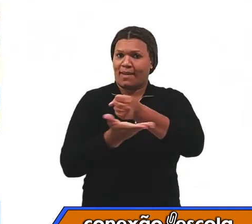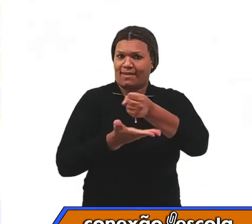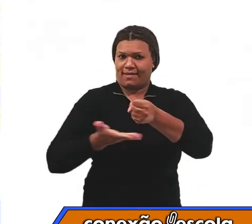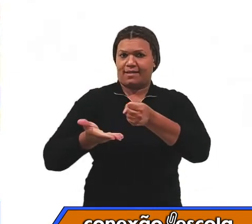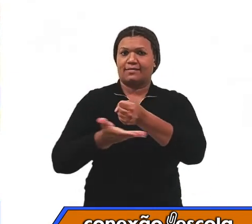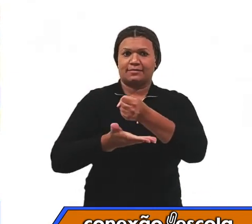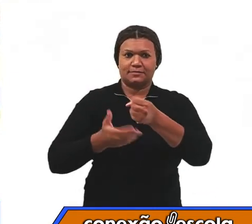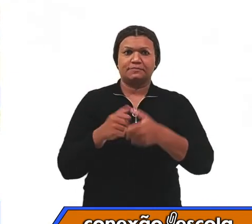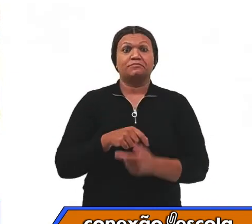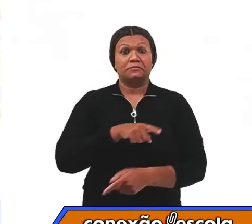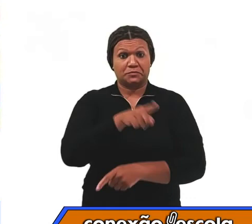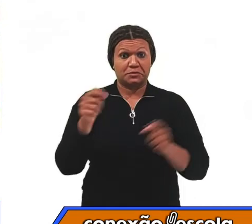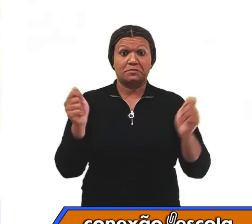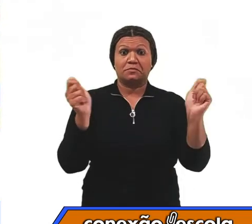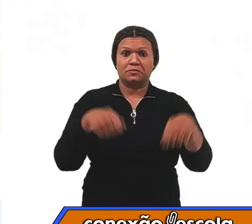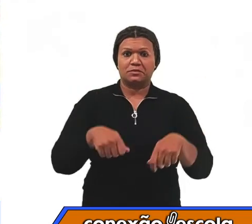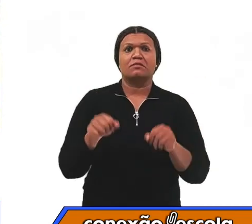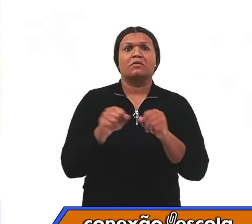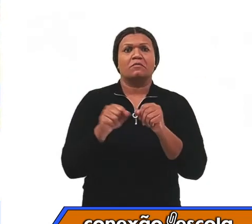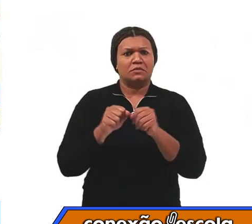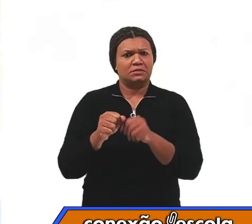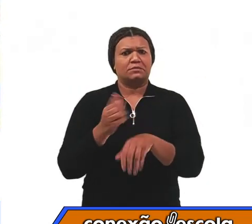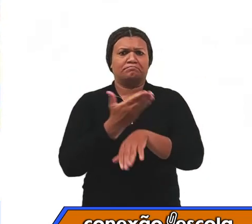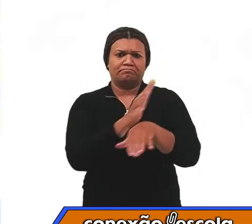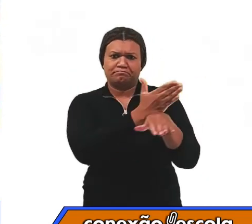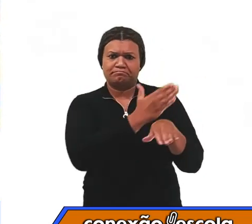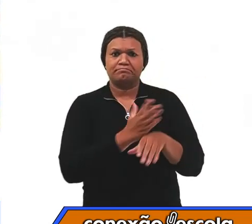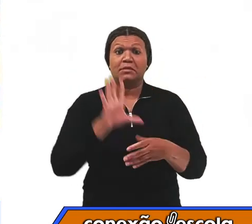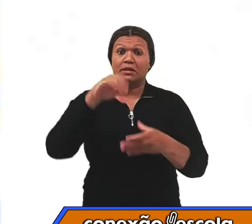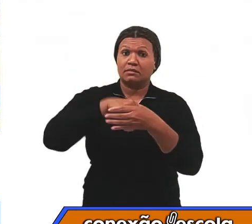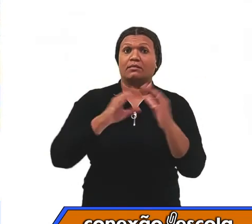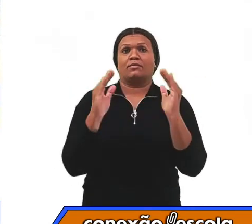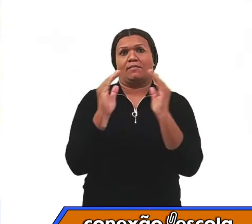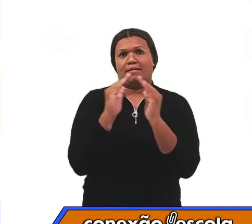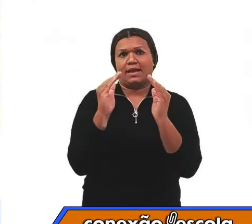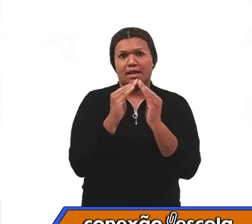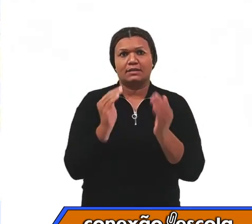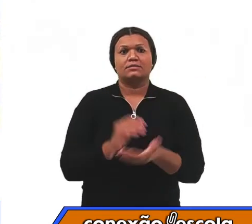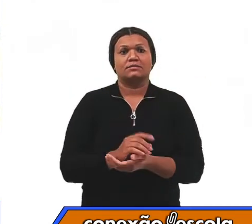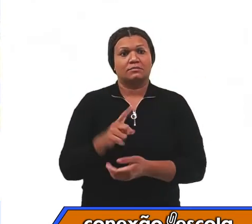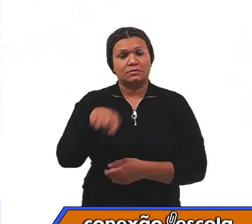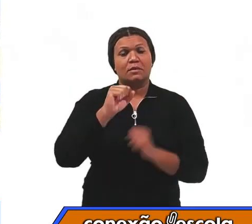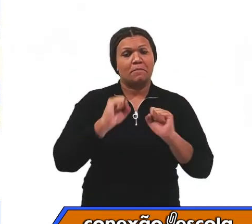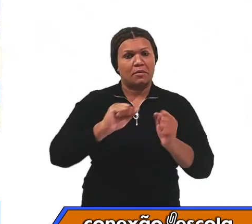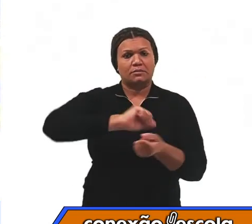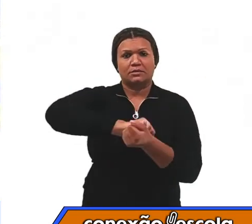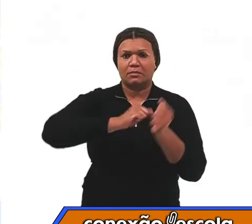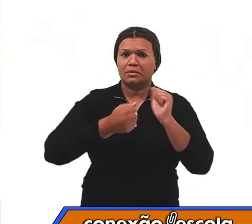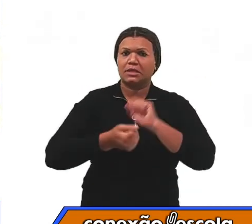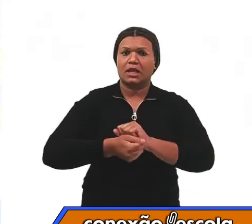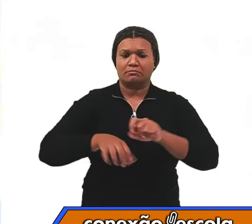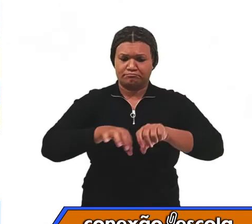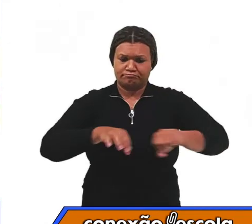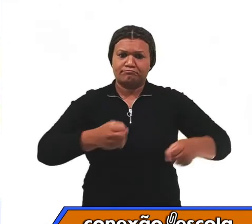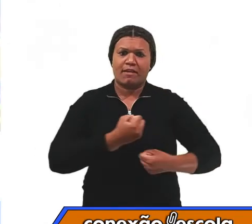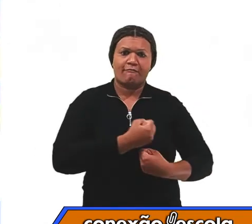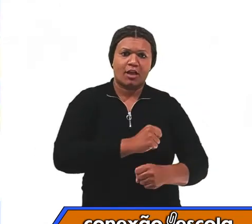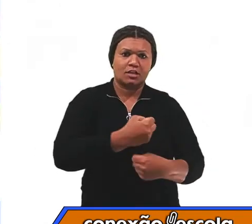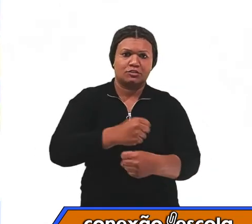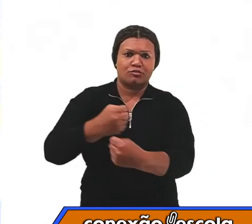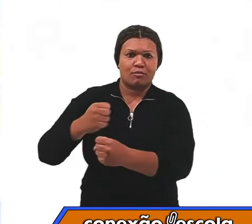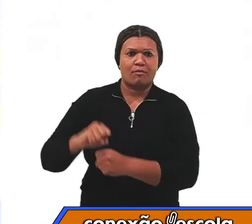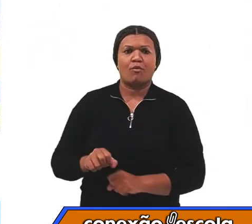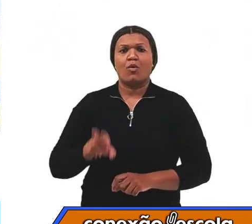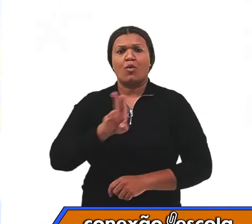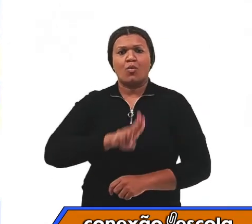E você pode fazer esses exercícios aí na sua casa. Você pode adaptar com cabo de vassoura ou usando um